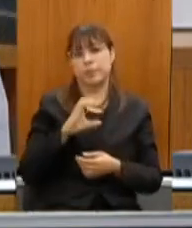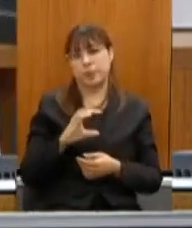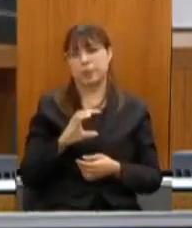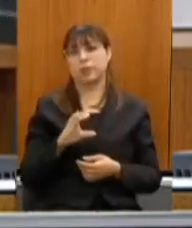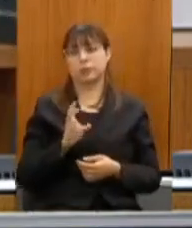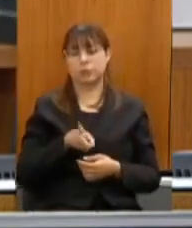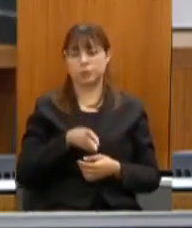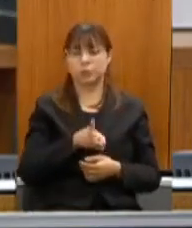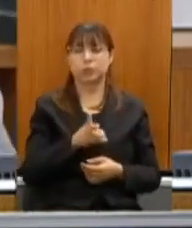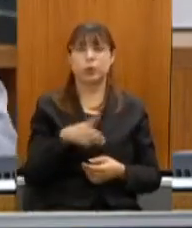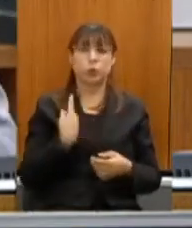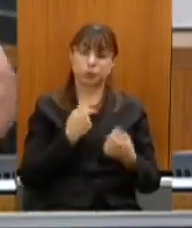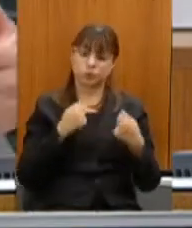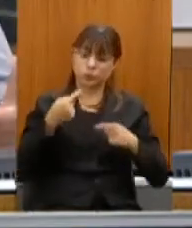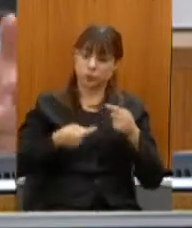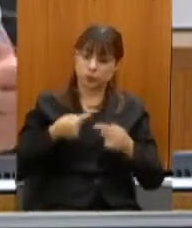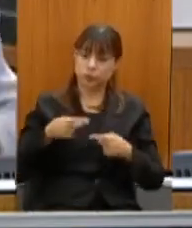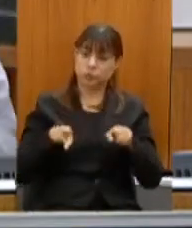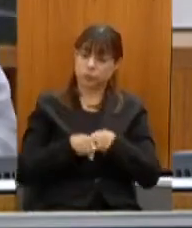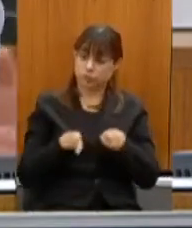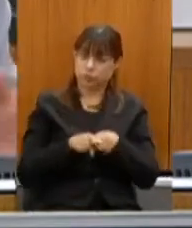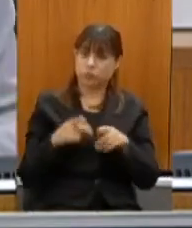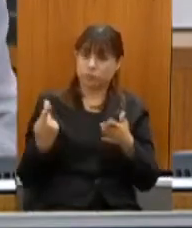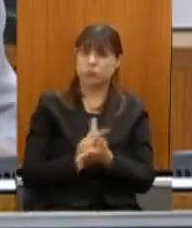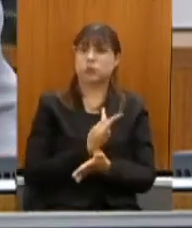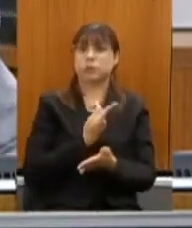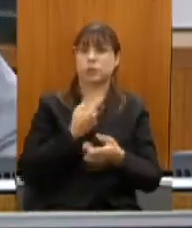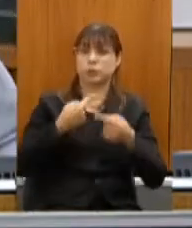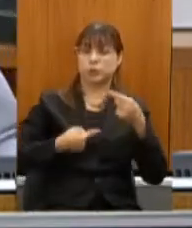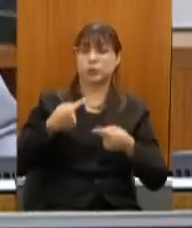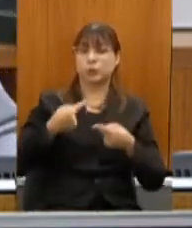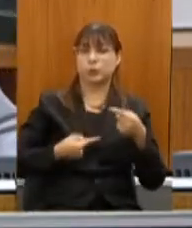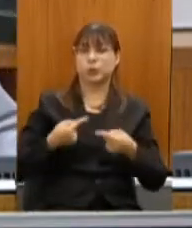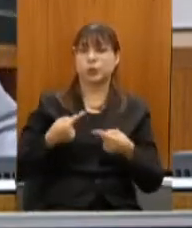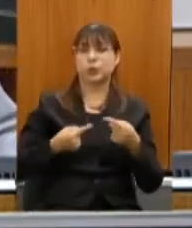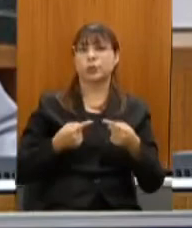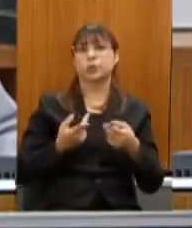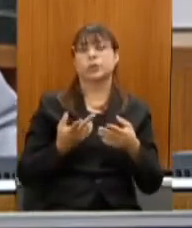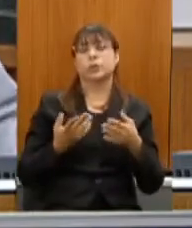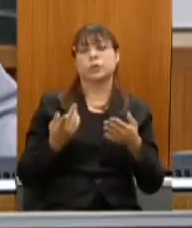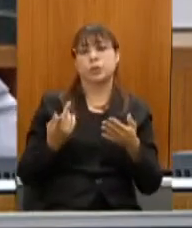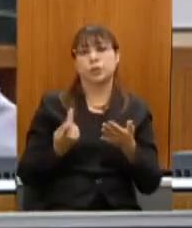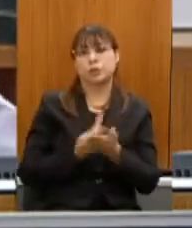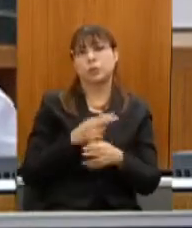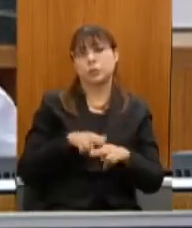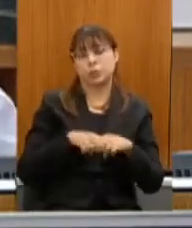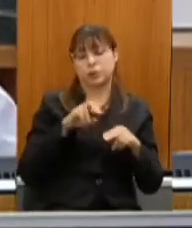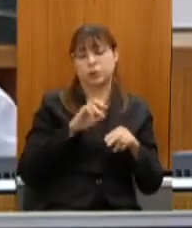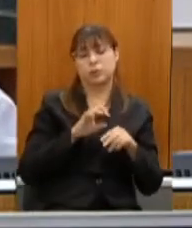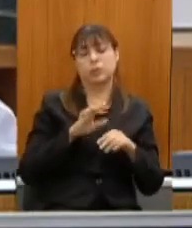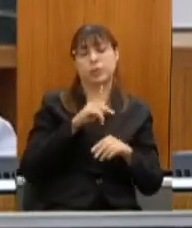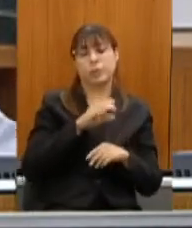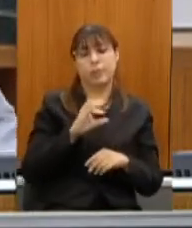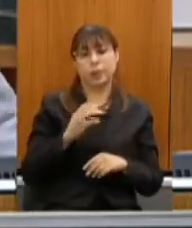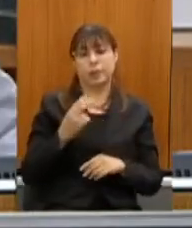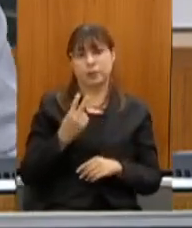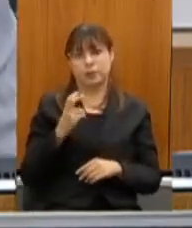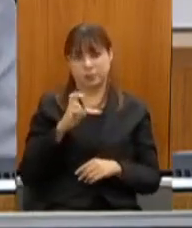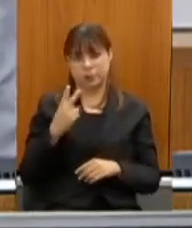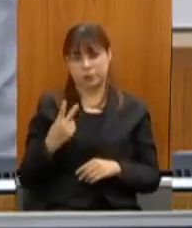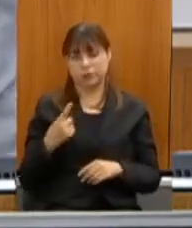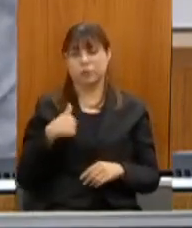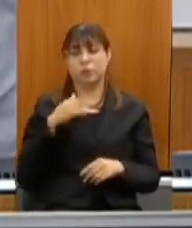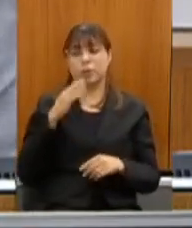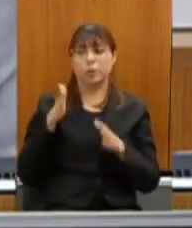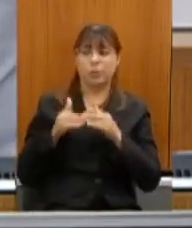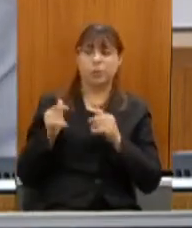precisamos discutir e implementar as políticas oriundas da PEC 52 a divulgação eu conto muito com o senhor para mudar